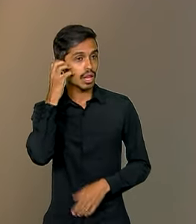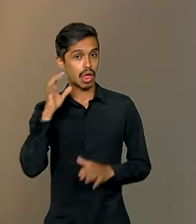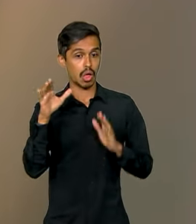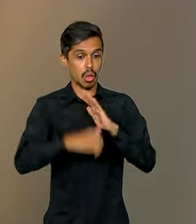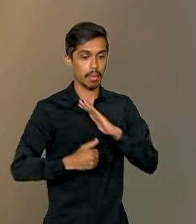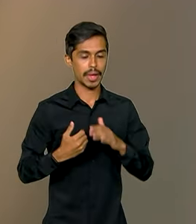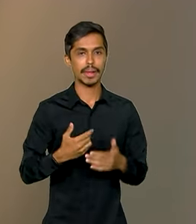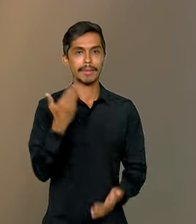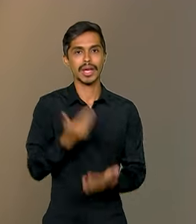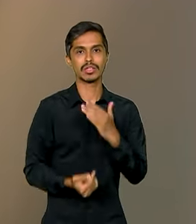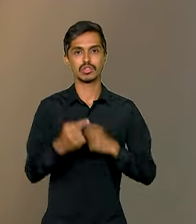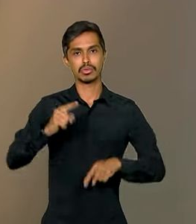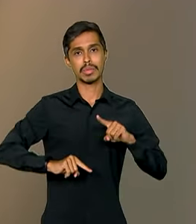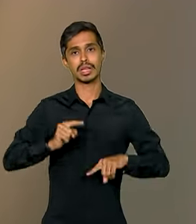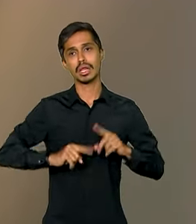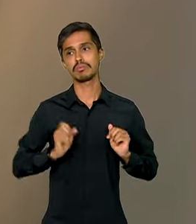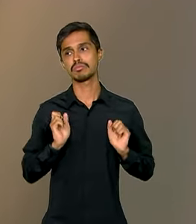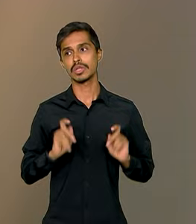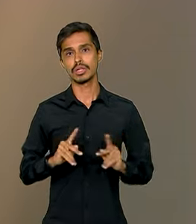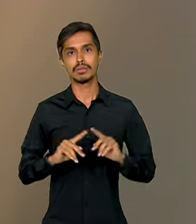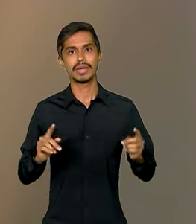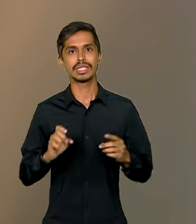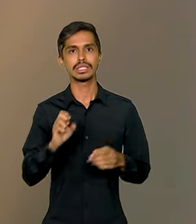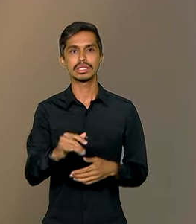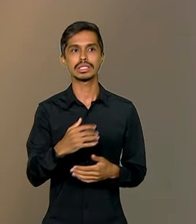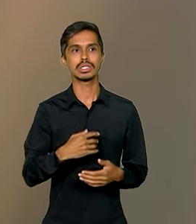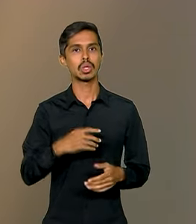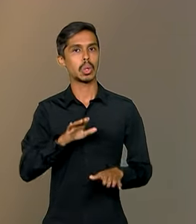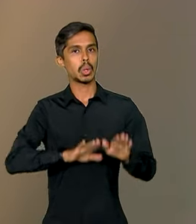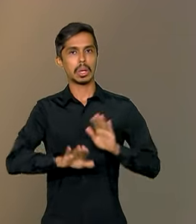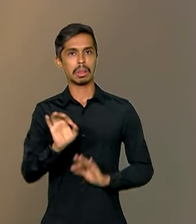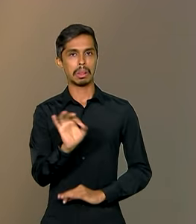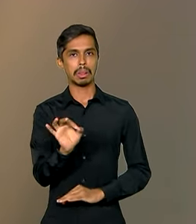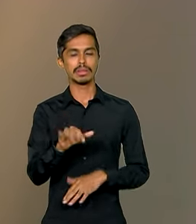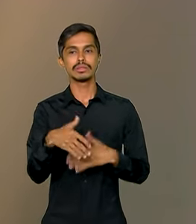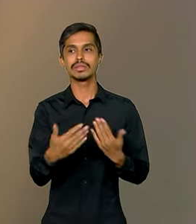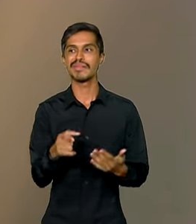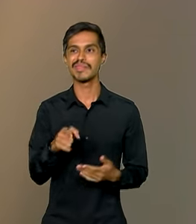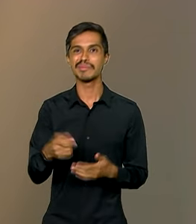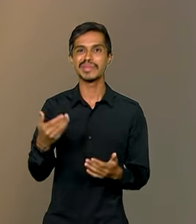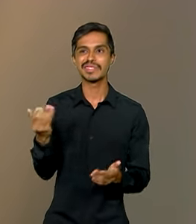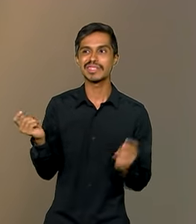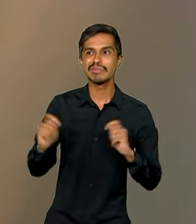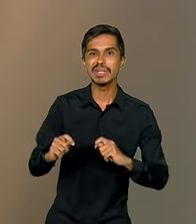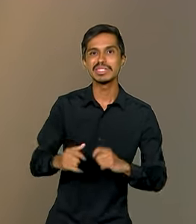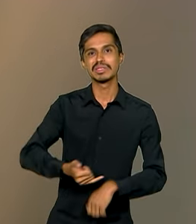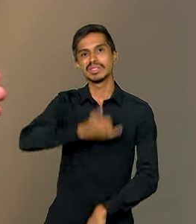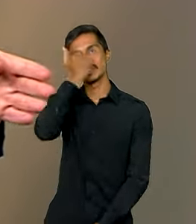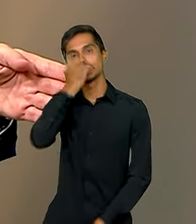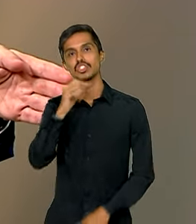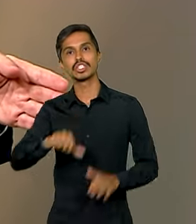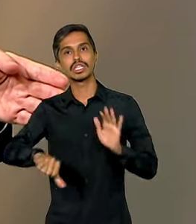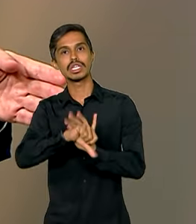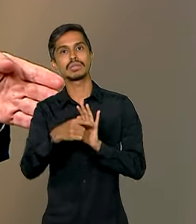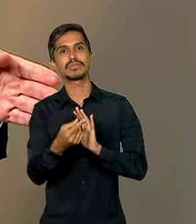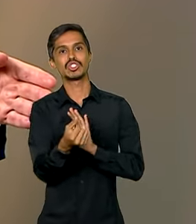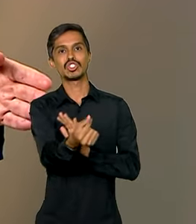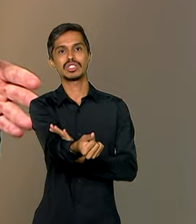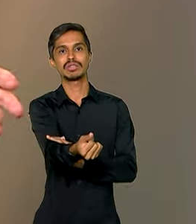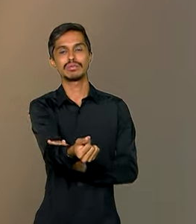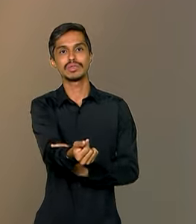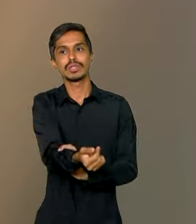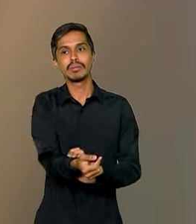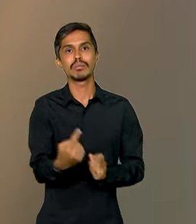ela perde um objeto. Mas, se ela não tomar cuidado, ela pode ser vítima também de crimes financeiros.